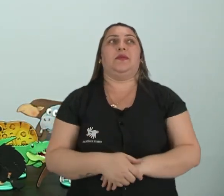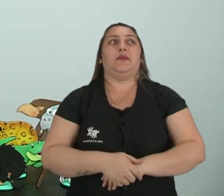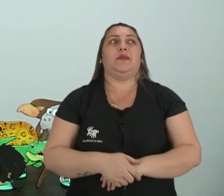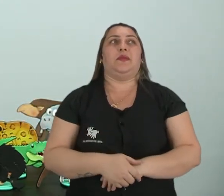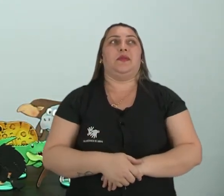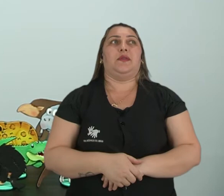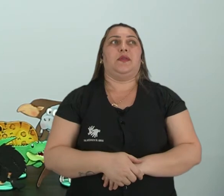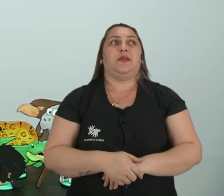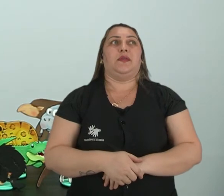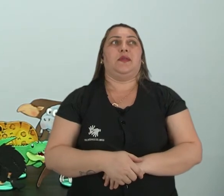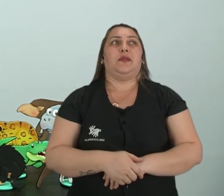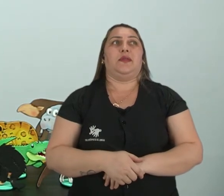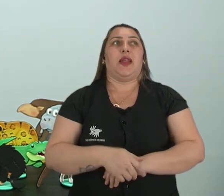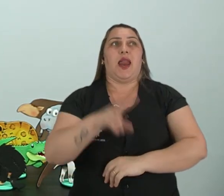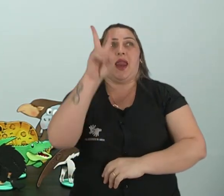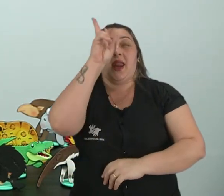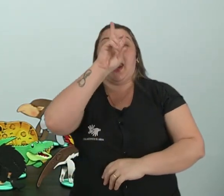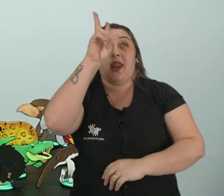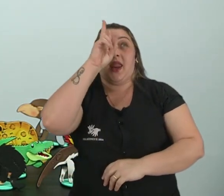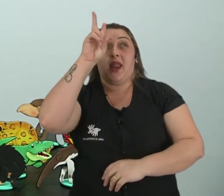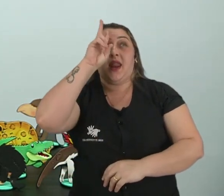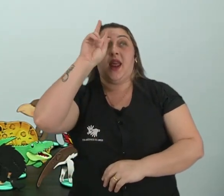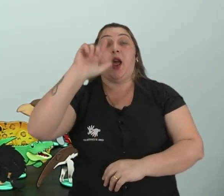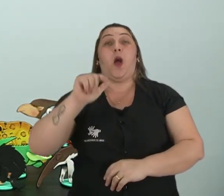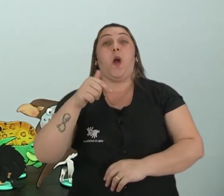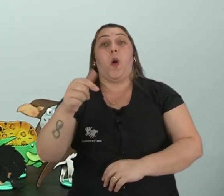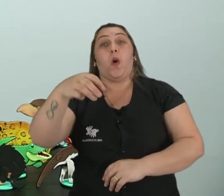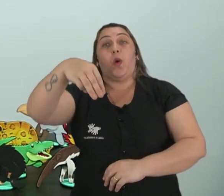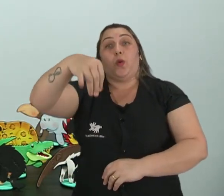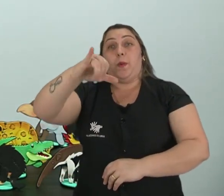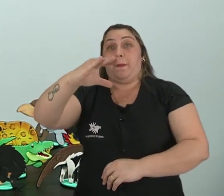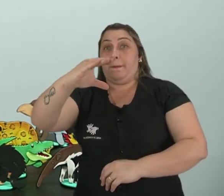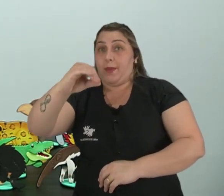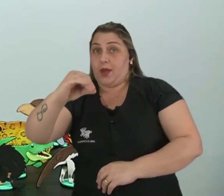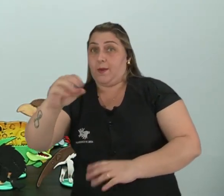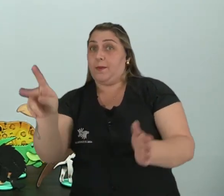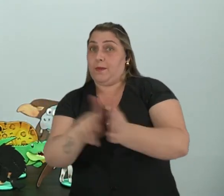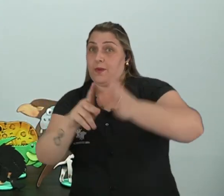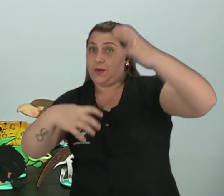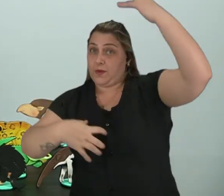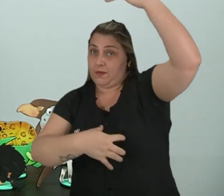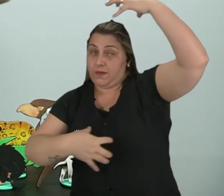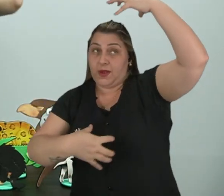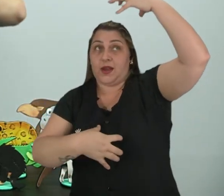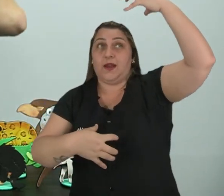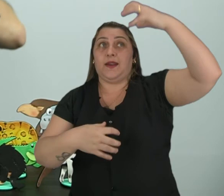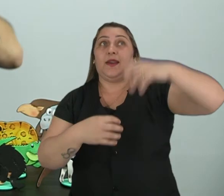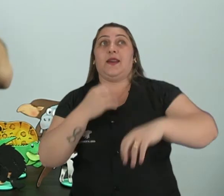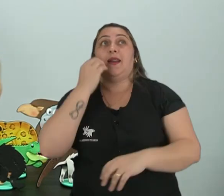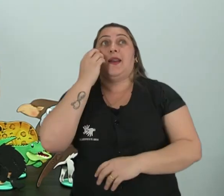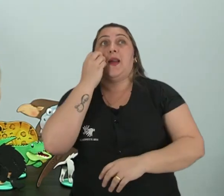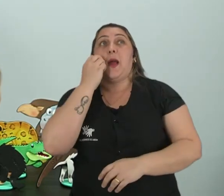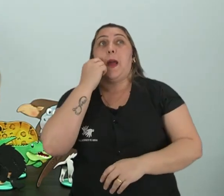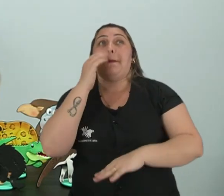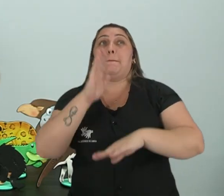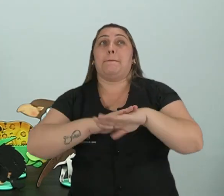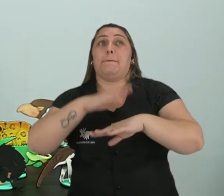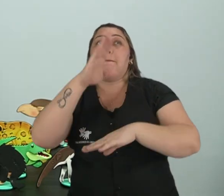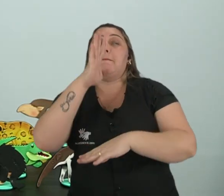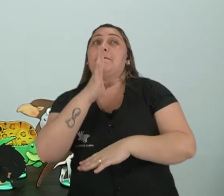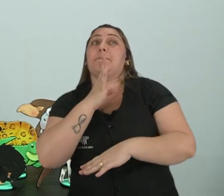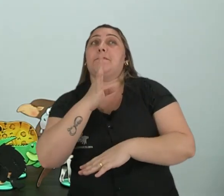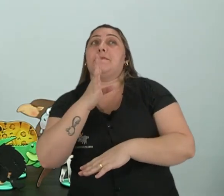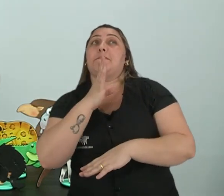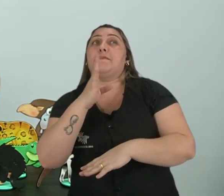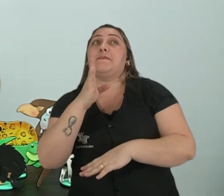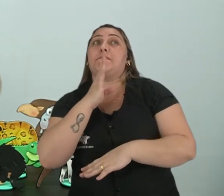E lembra que eu falei que tinha outro tipo de mico? Mico-leão. E esse aqui é o que é mais conhecido,